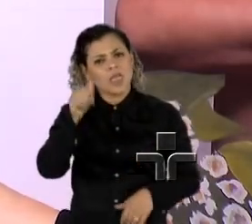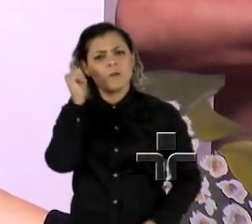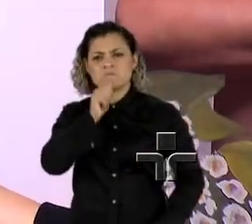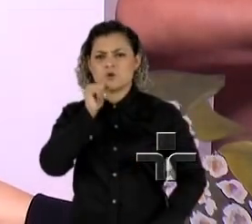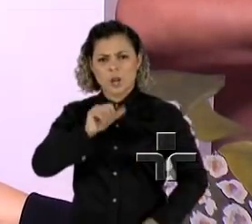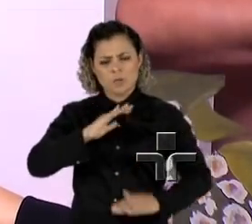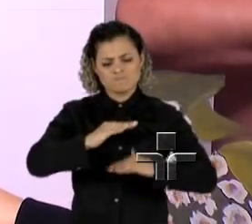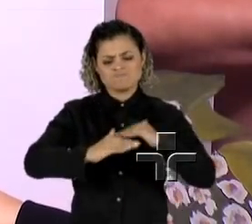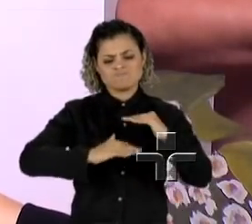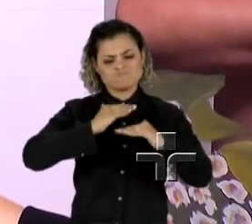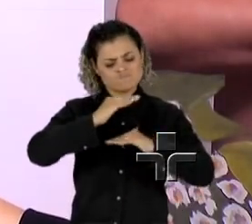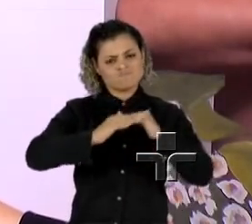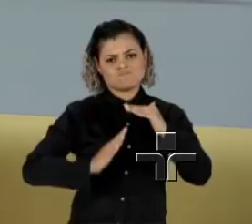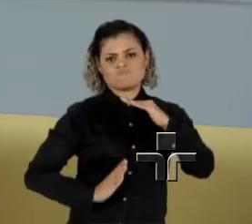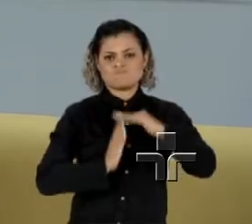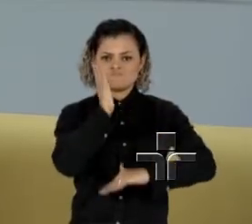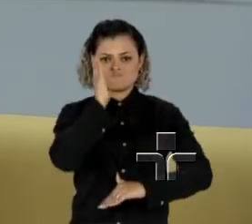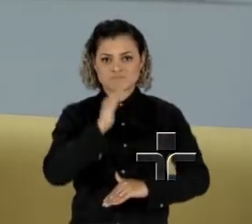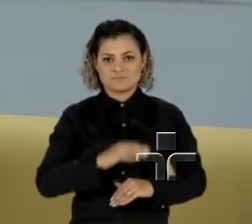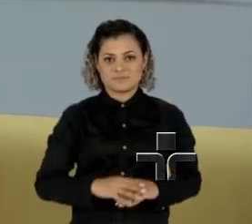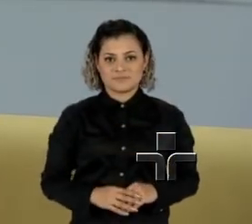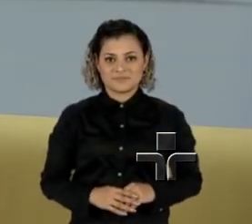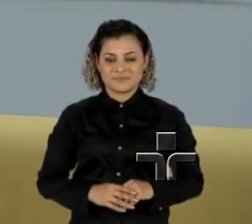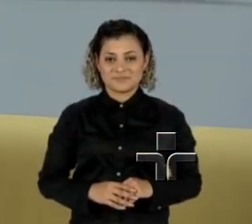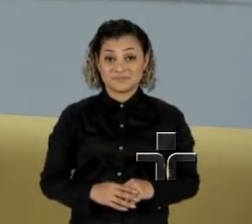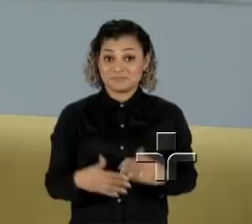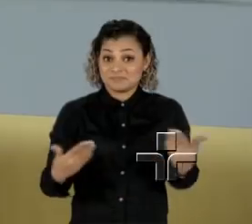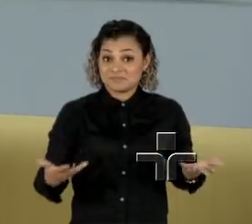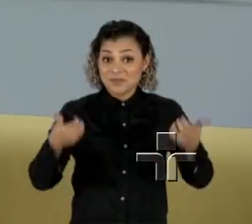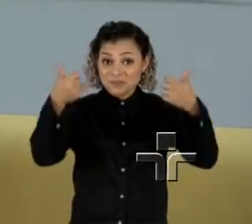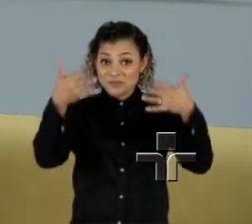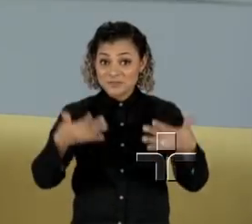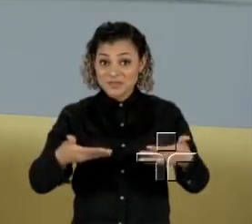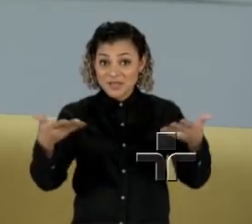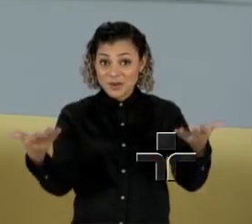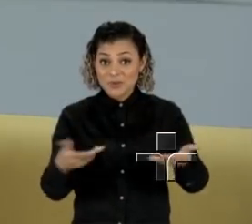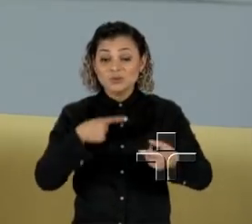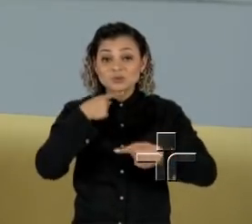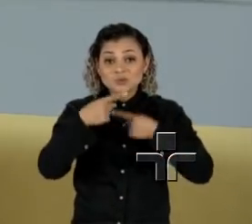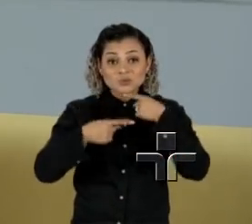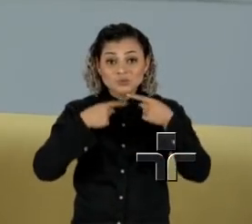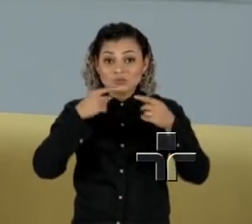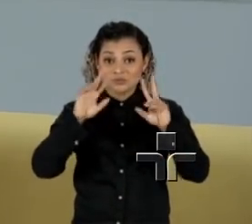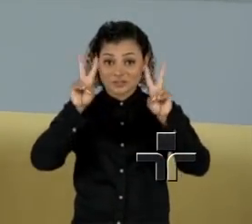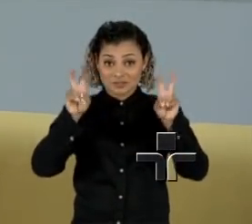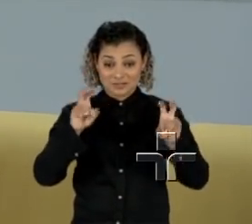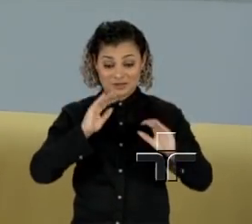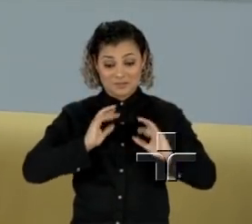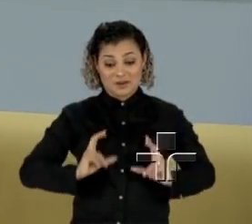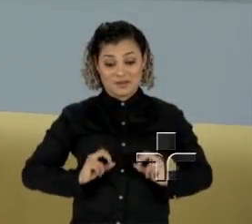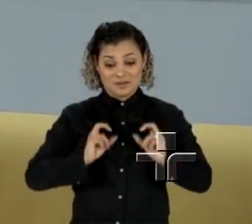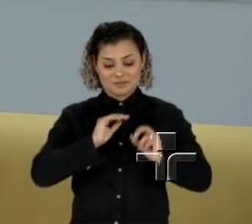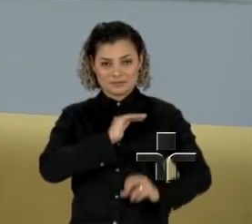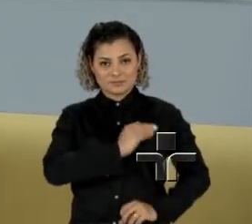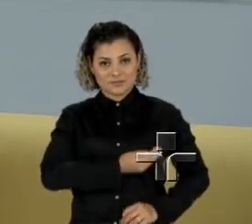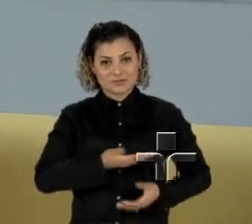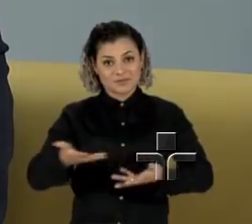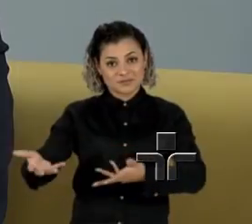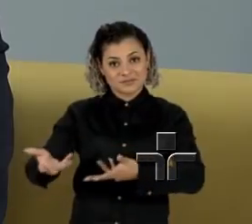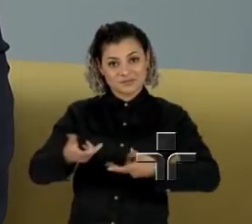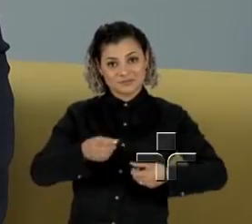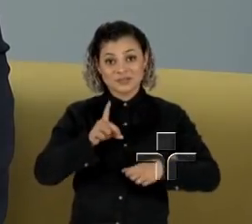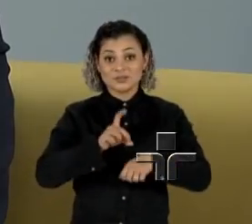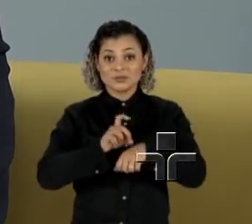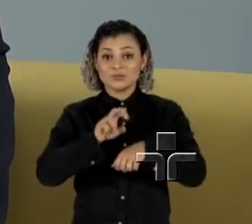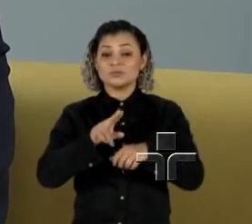reconstrução ainda. Bom, e para esclarecer mais dúvidas sobre o câncer de mama, hoje nós vamos receber aqui no estúdio o